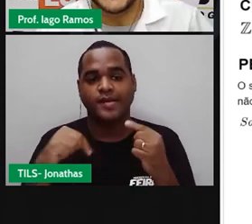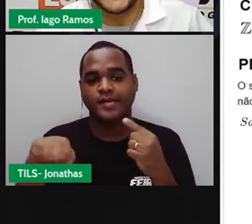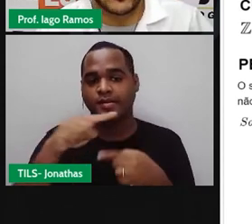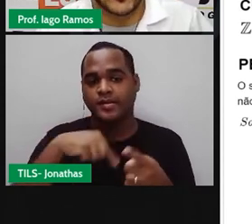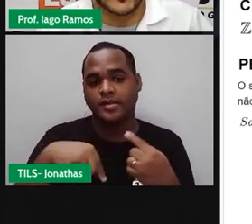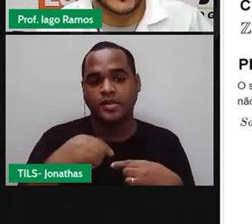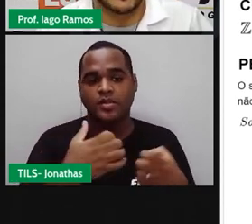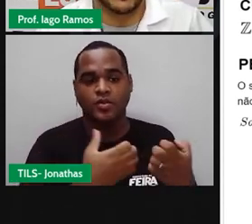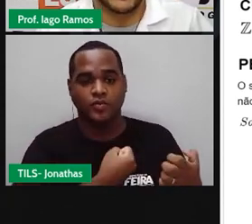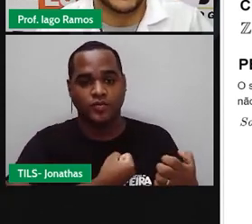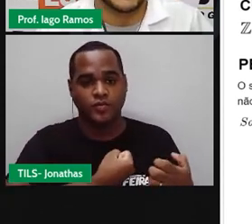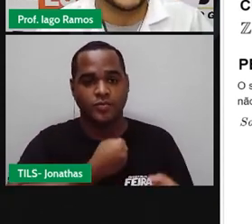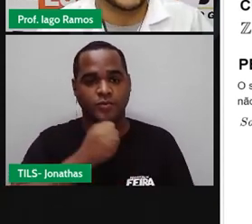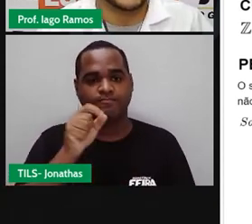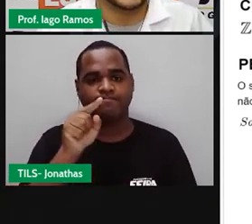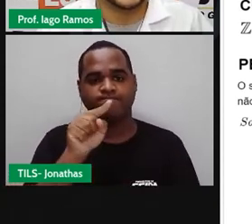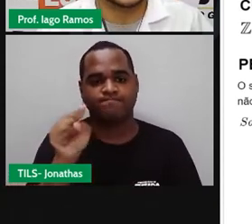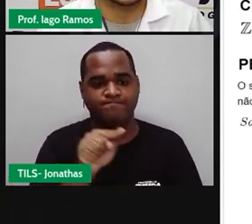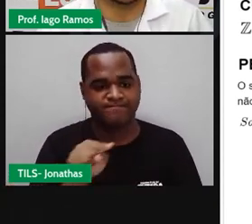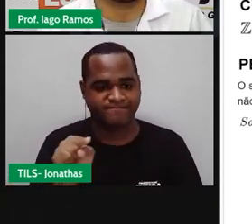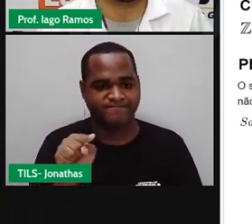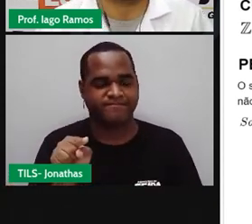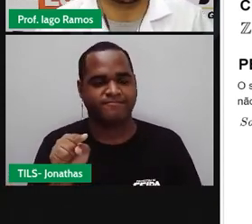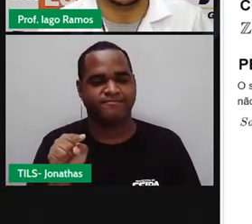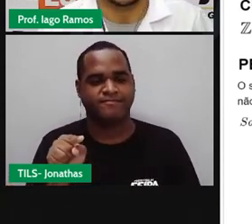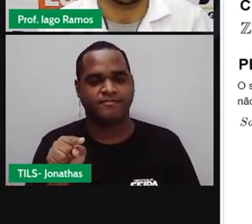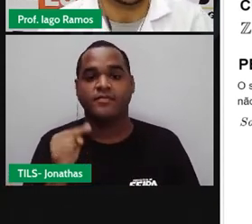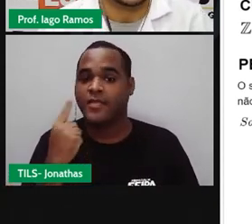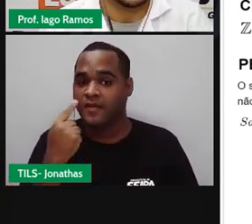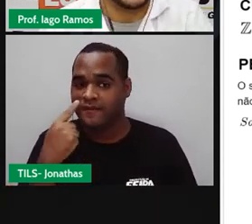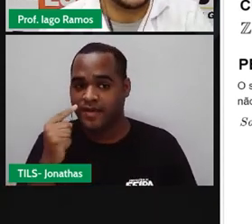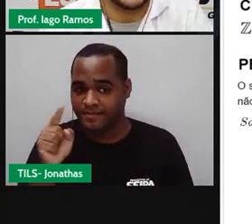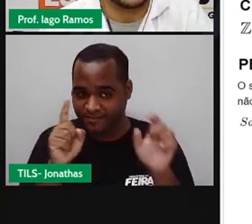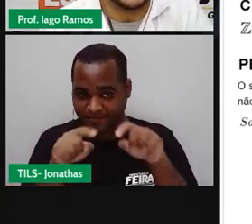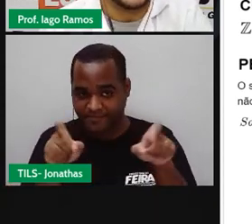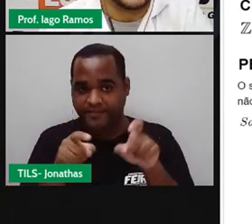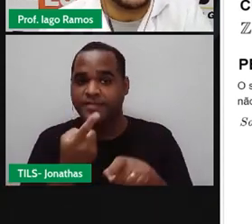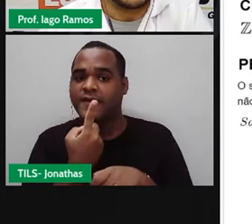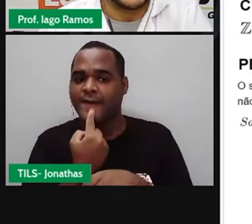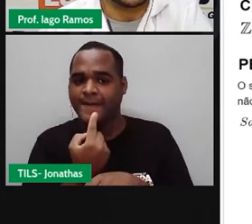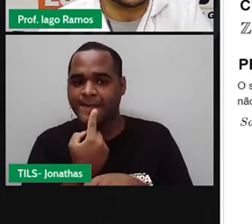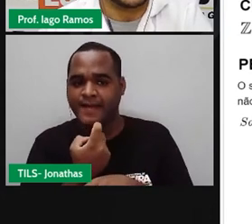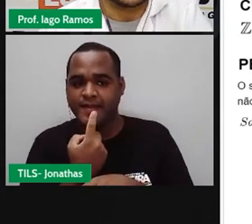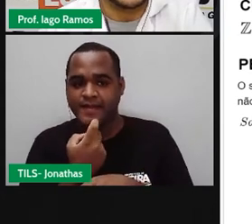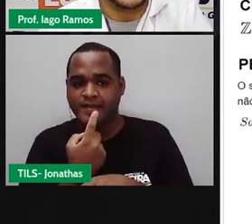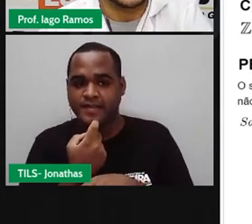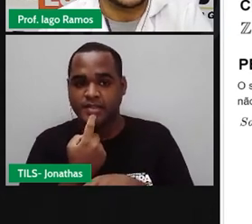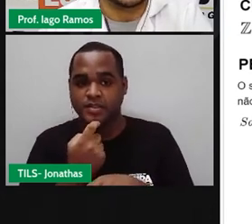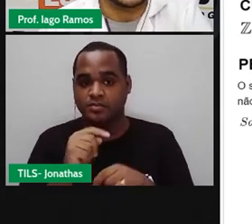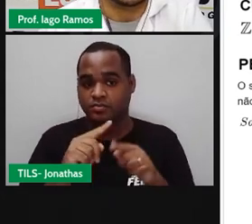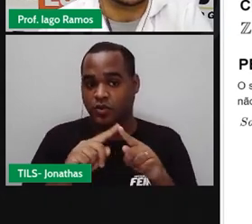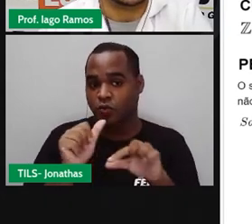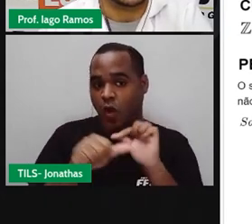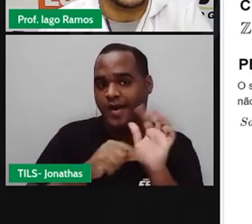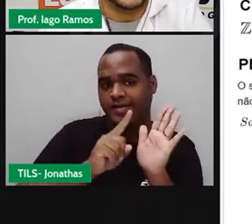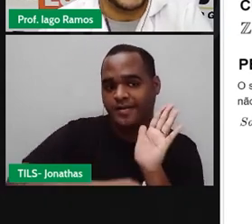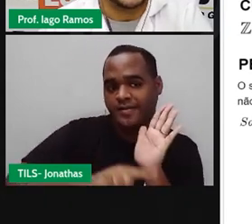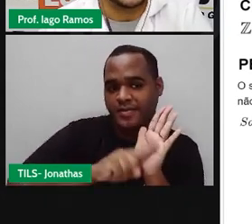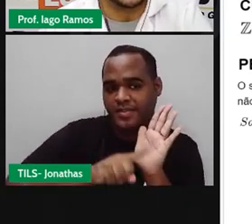inteiros, tá bom? Então olha só esse esqueminha aqui de vermelho. Pegue os números negativos,